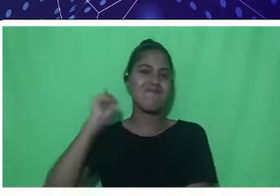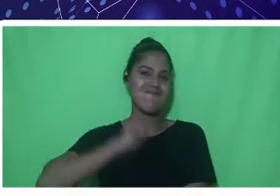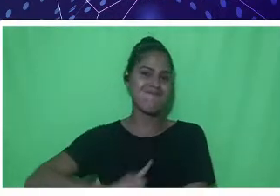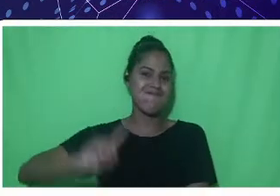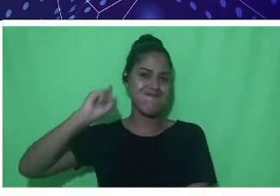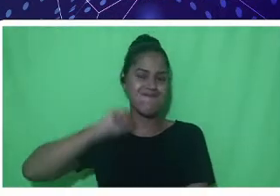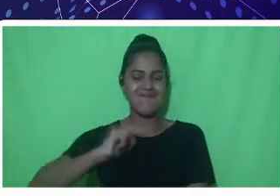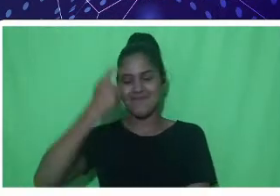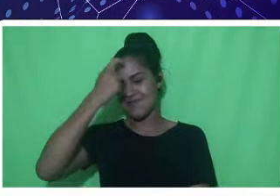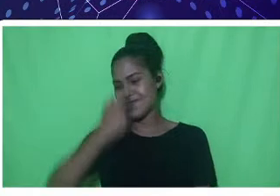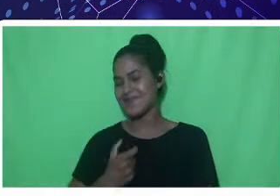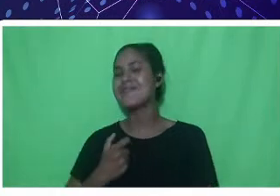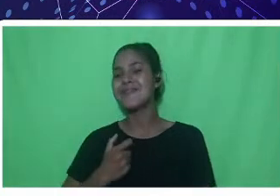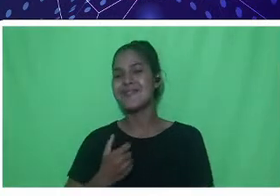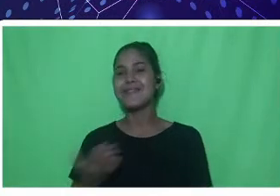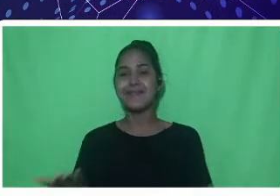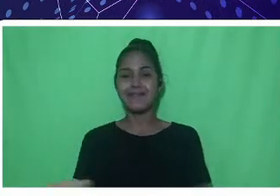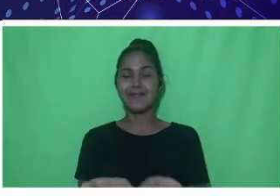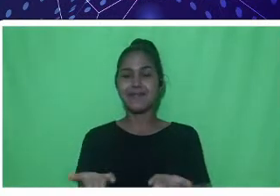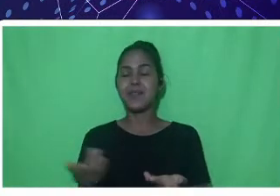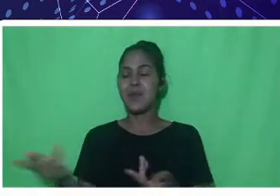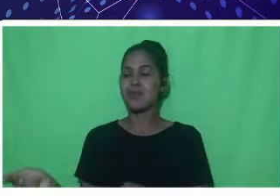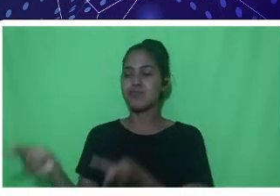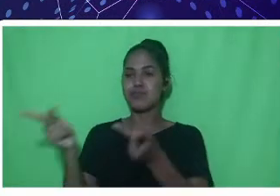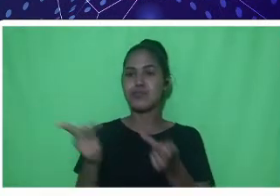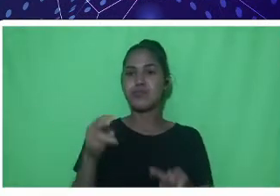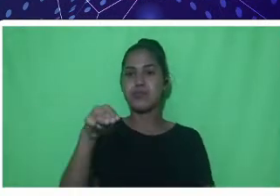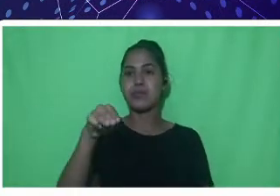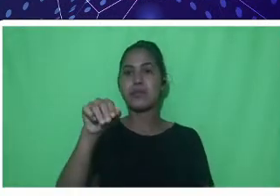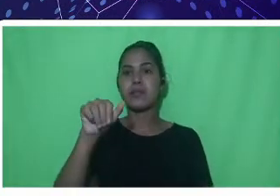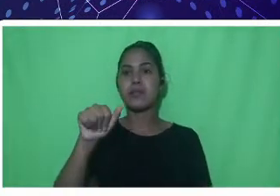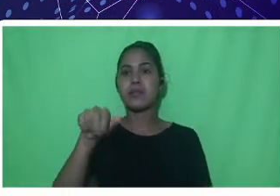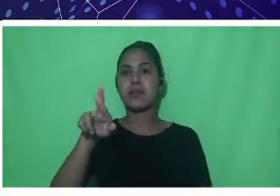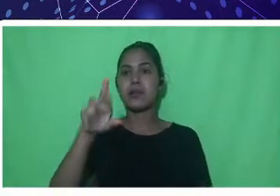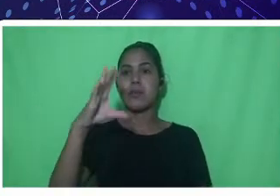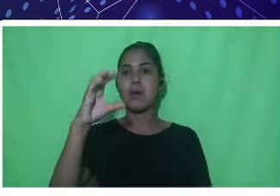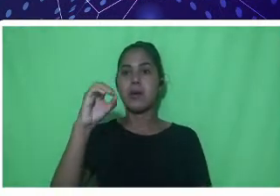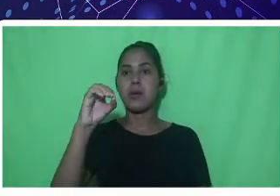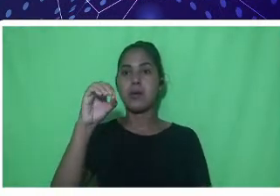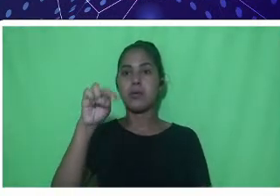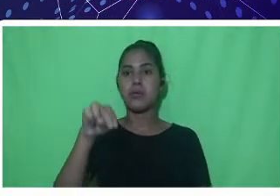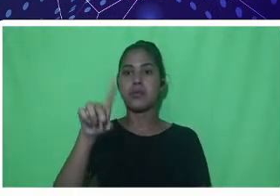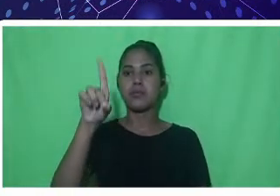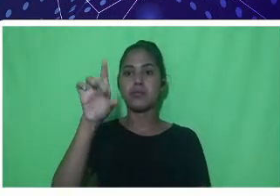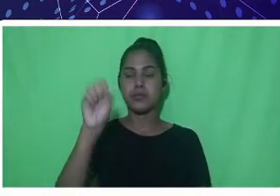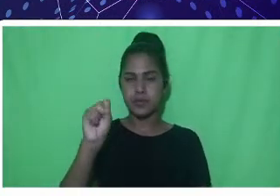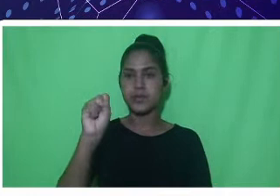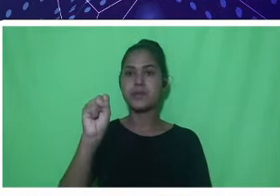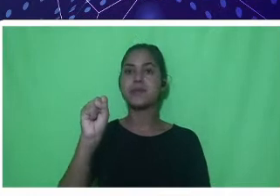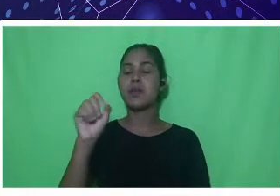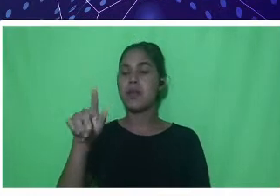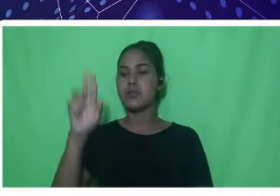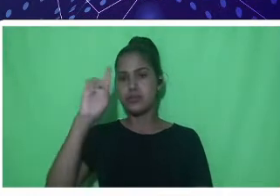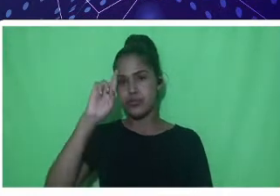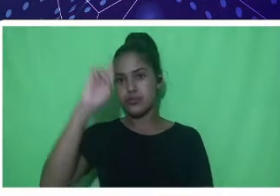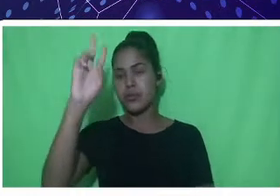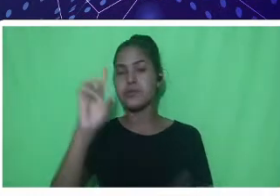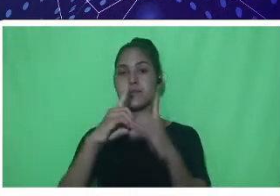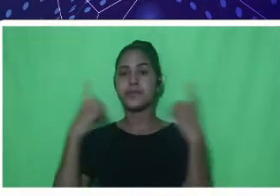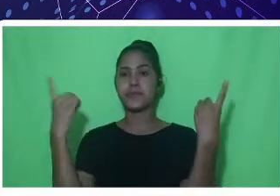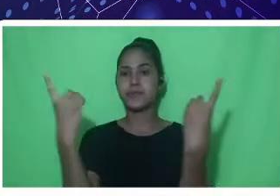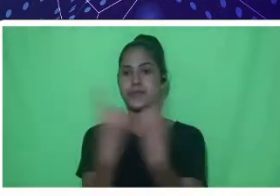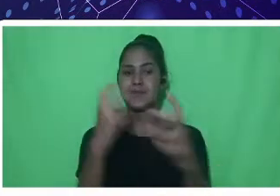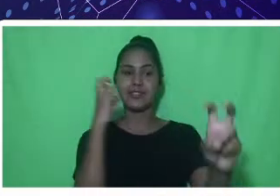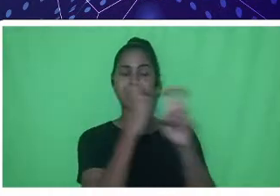descrever o professor Marcondes, professor doutor Marcondes Augustinho Gonzaga Jr., chefe do Departamento de Engenharia de